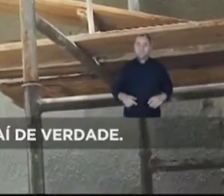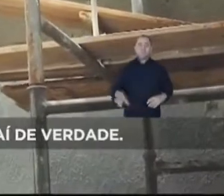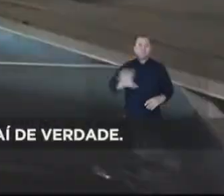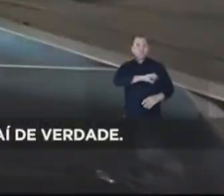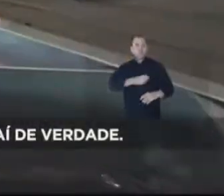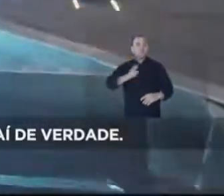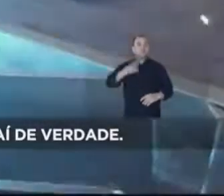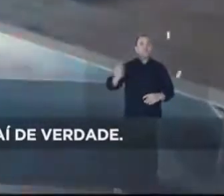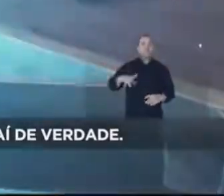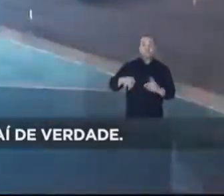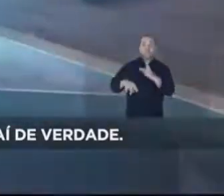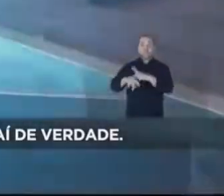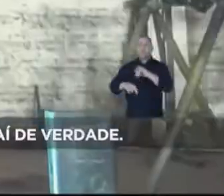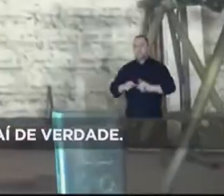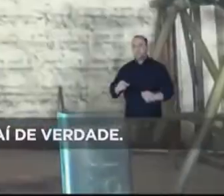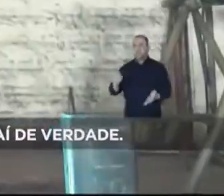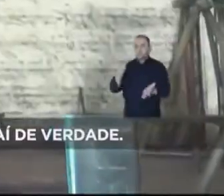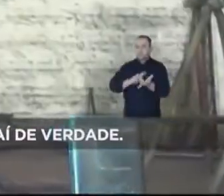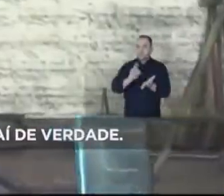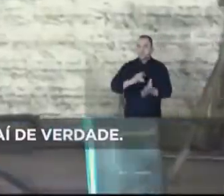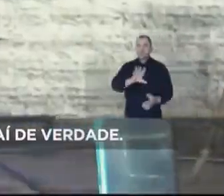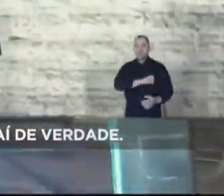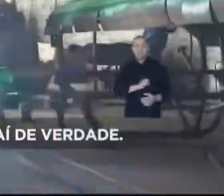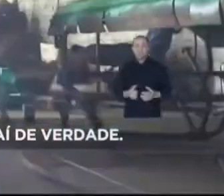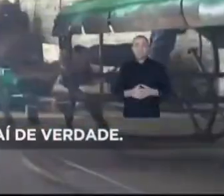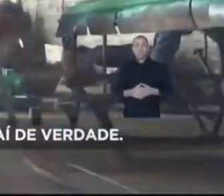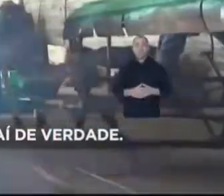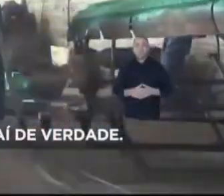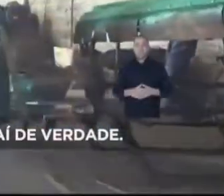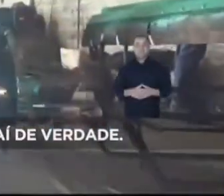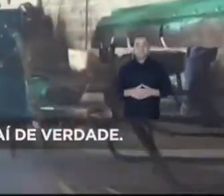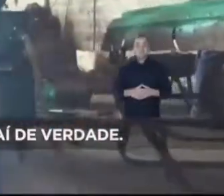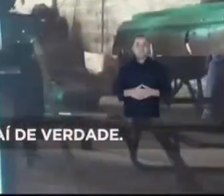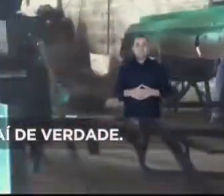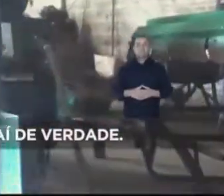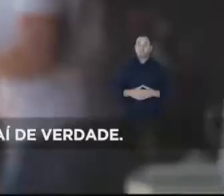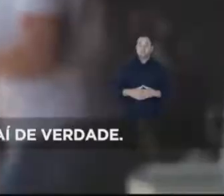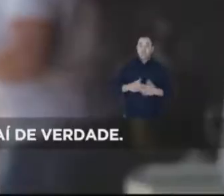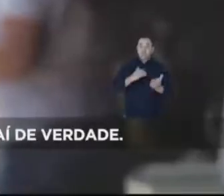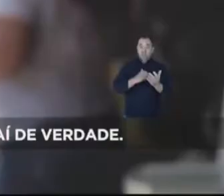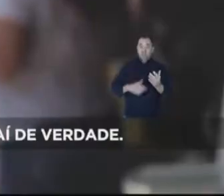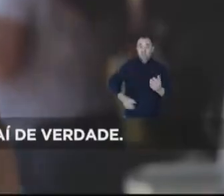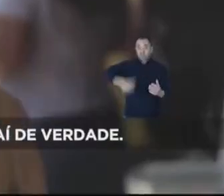Isso sim, é uma demonstração de quem ama Paranavaí de verdade.